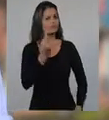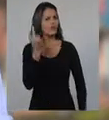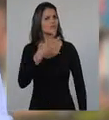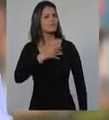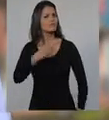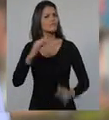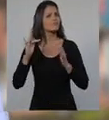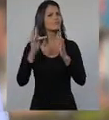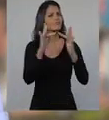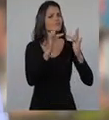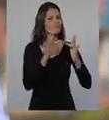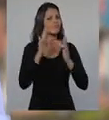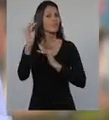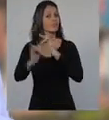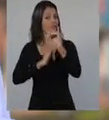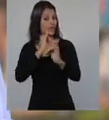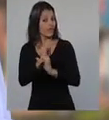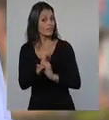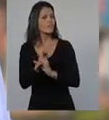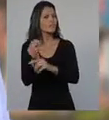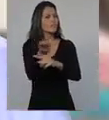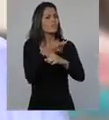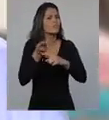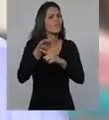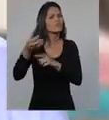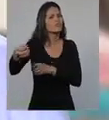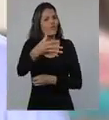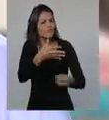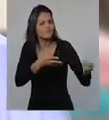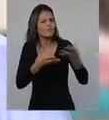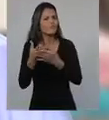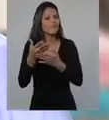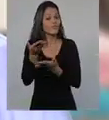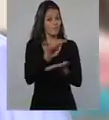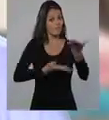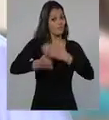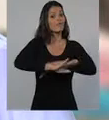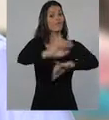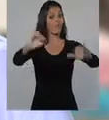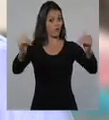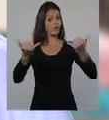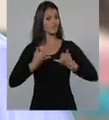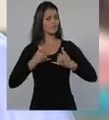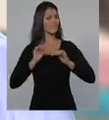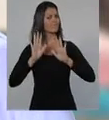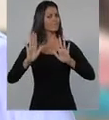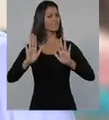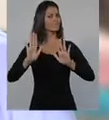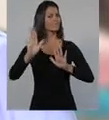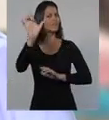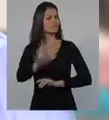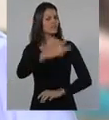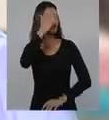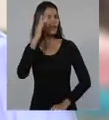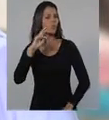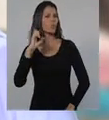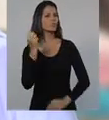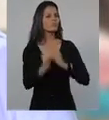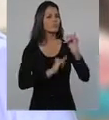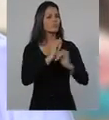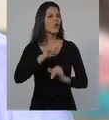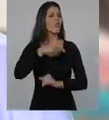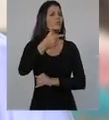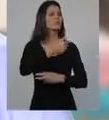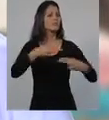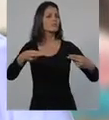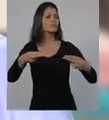Nossos filhos estão cada vez mais conectados através da internet, procurando novidades e trocando informações. Só que muita gente usa essa rede